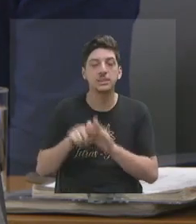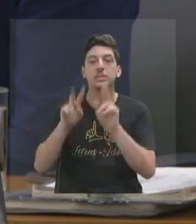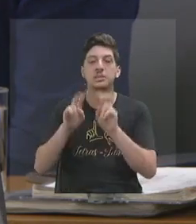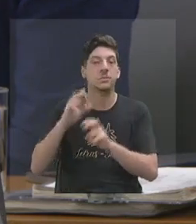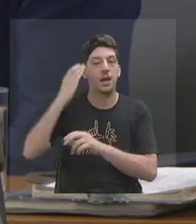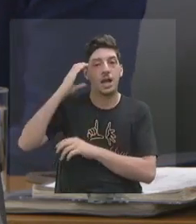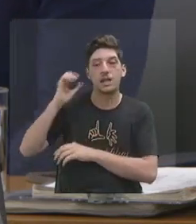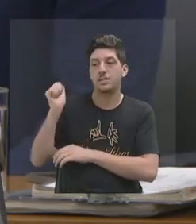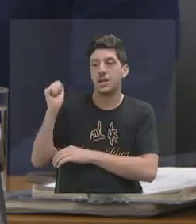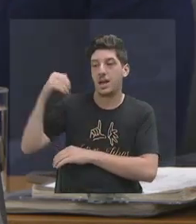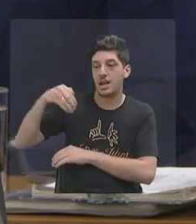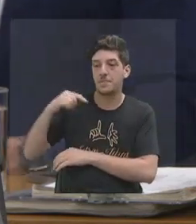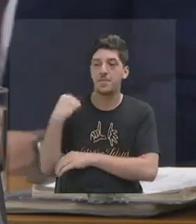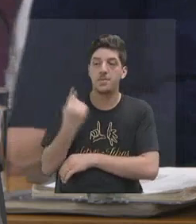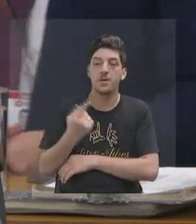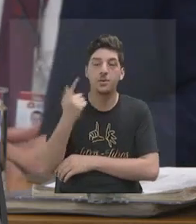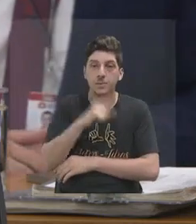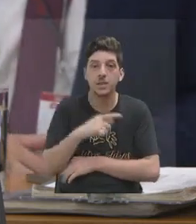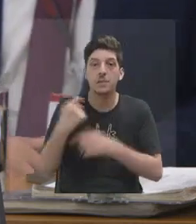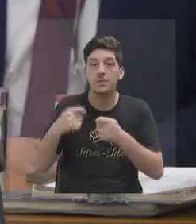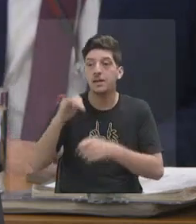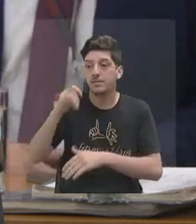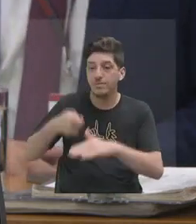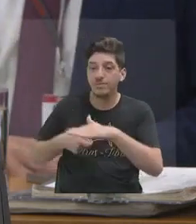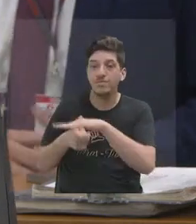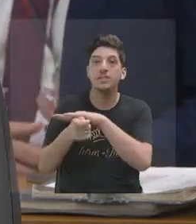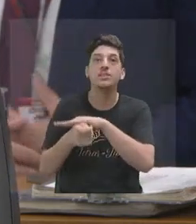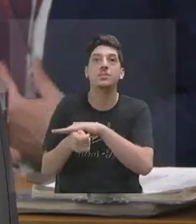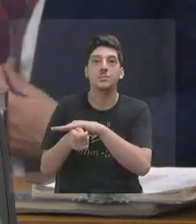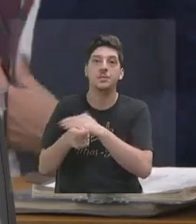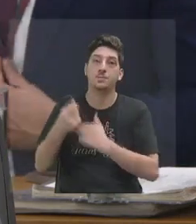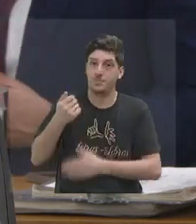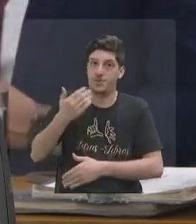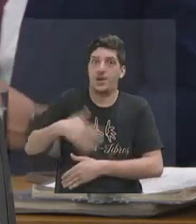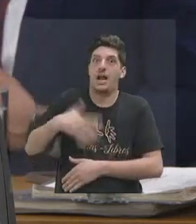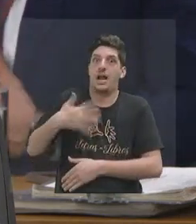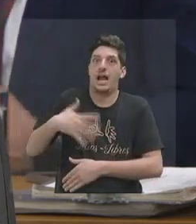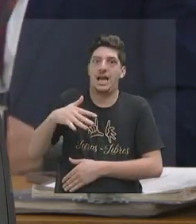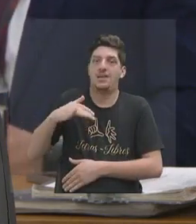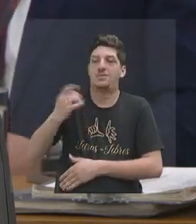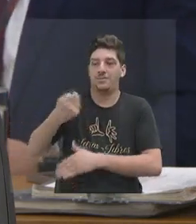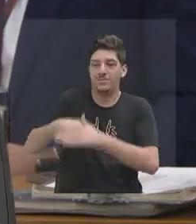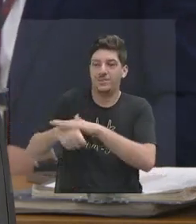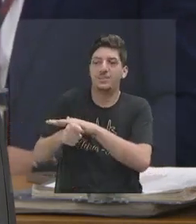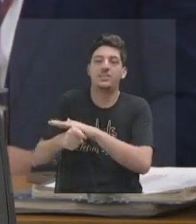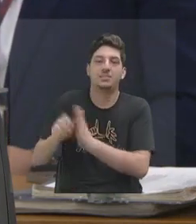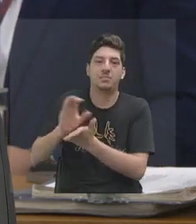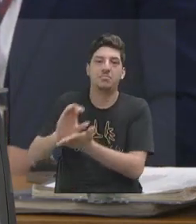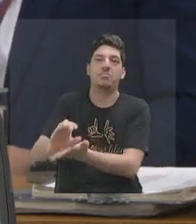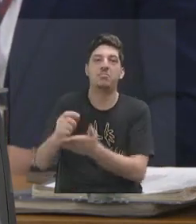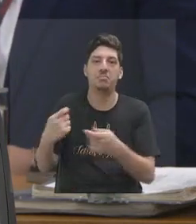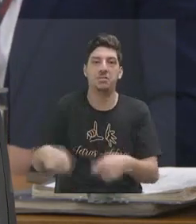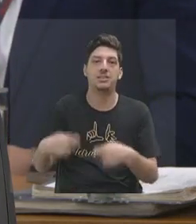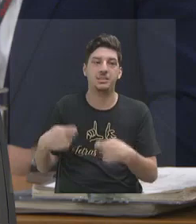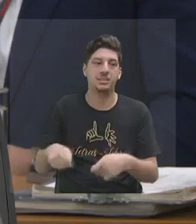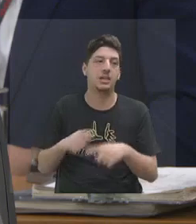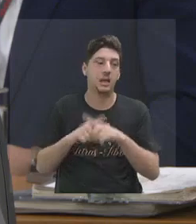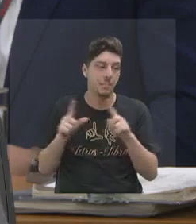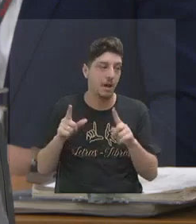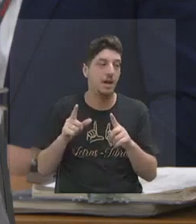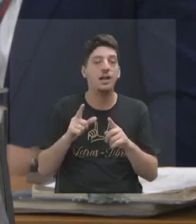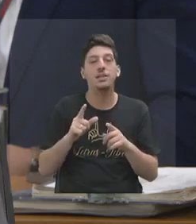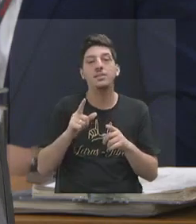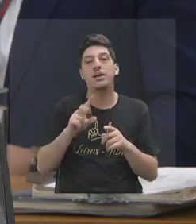AM, para a gente conseguir, a gente precisa fazer um investimento um pouco mais robusto para que isso aconteça, mas conseguir